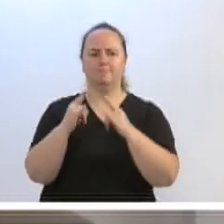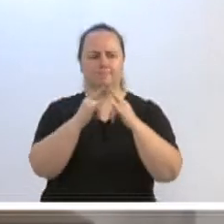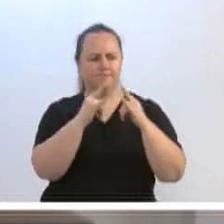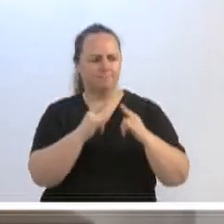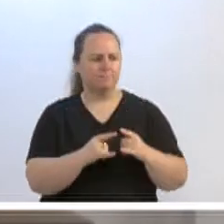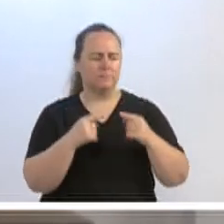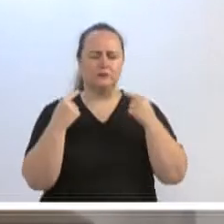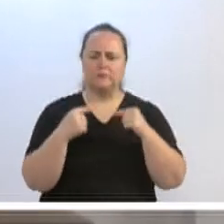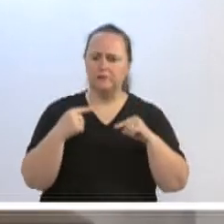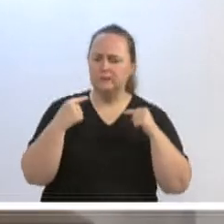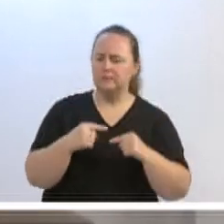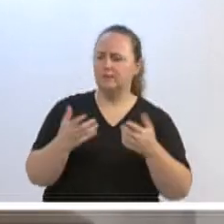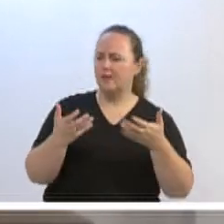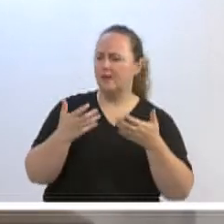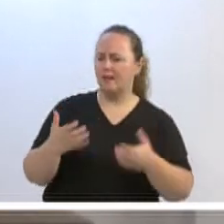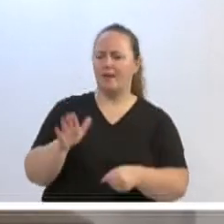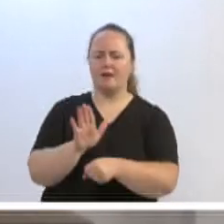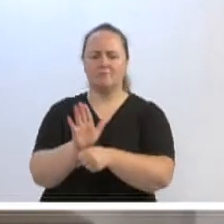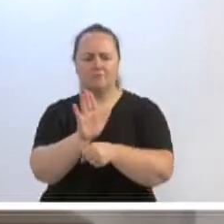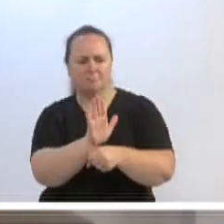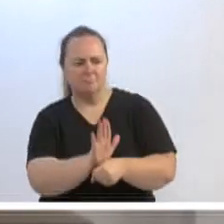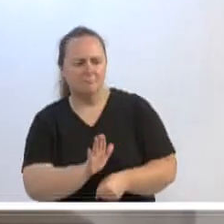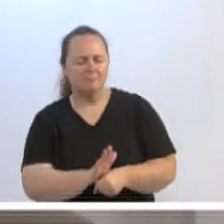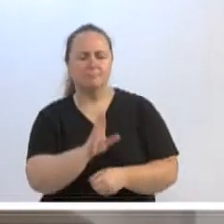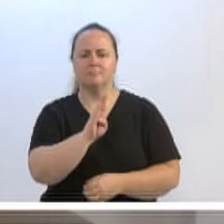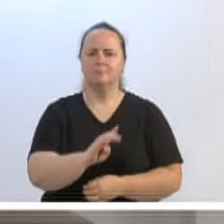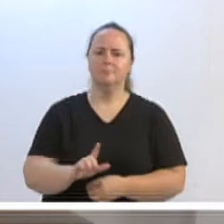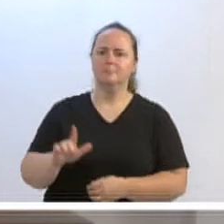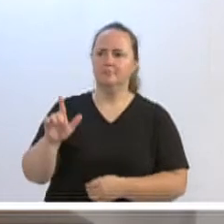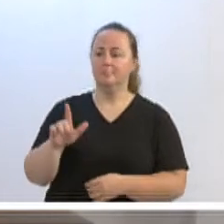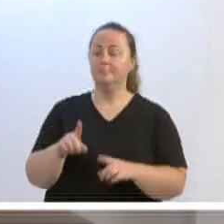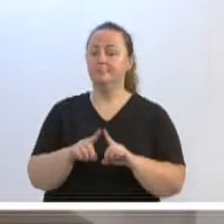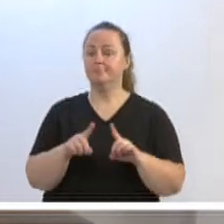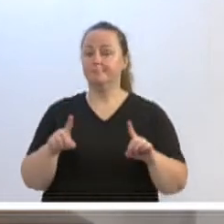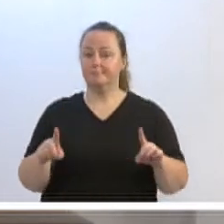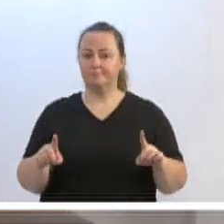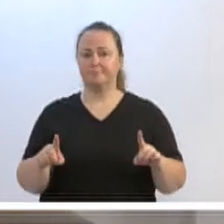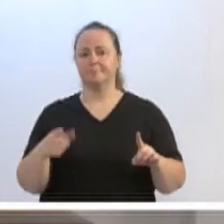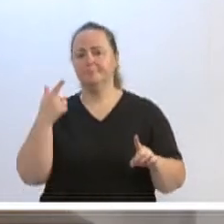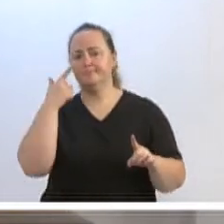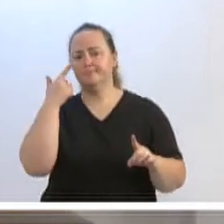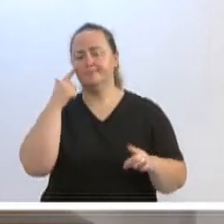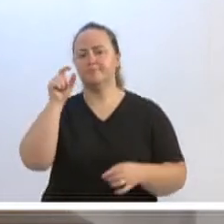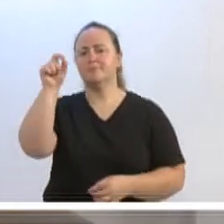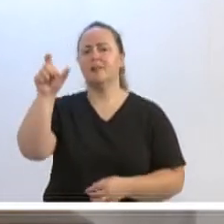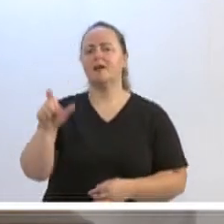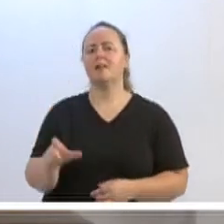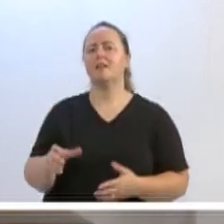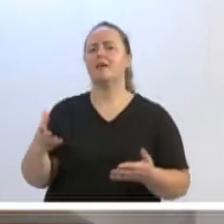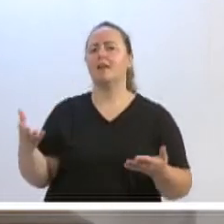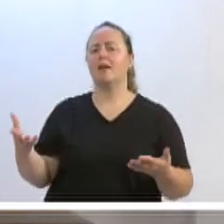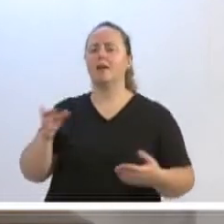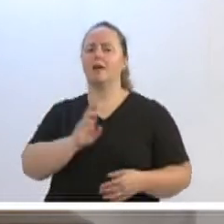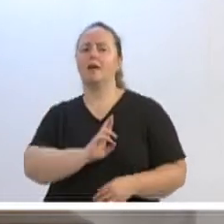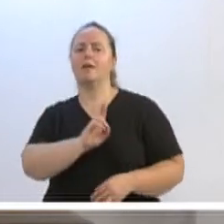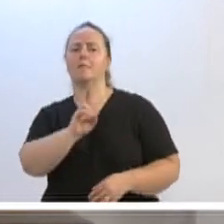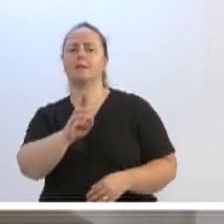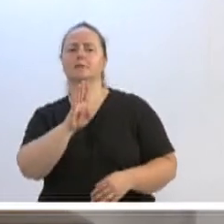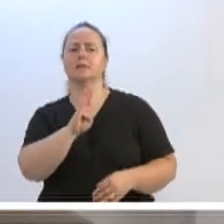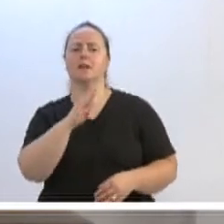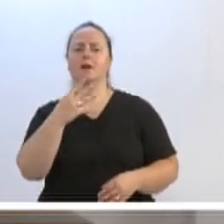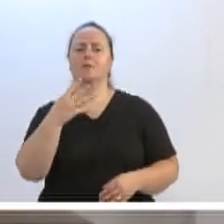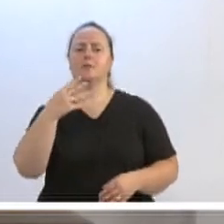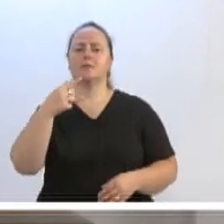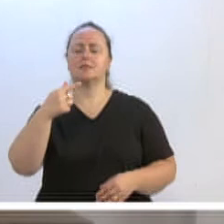reclamam pelos nossos problemas que nós não resolvemos, mas eu quero ver agora quem vai falar da BR-470,